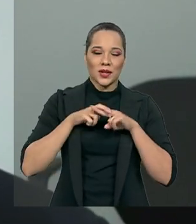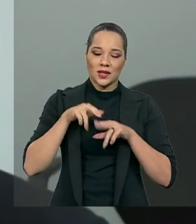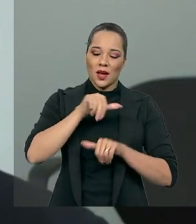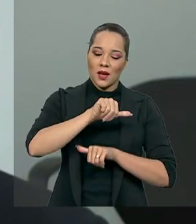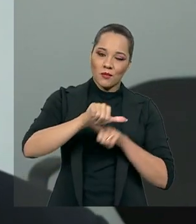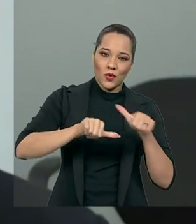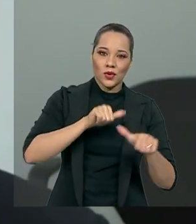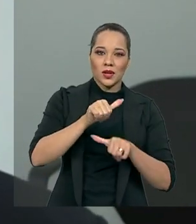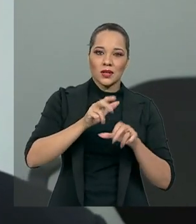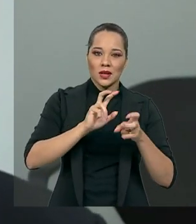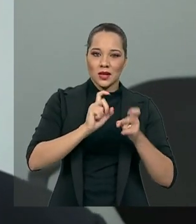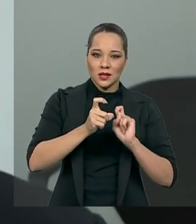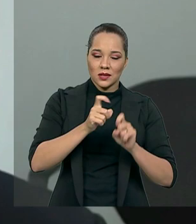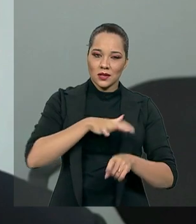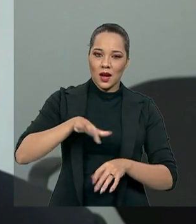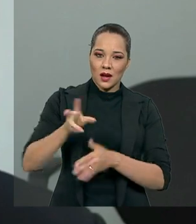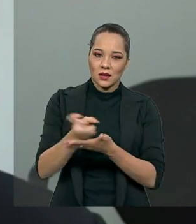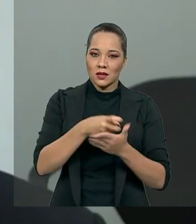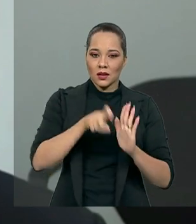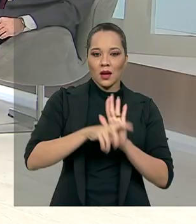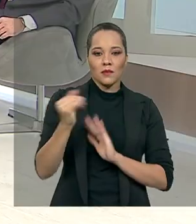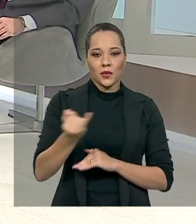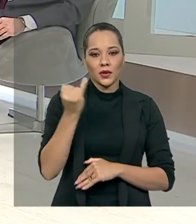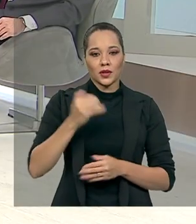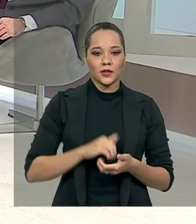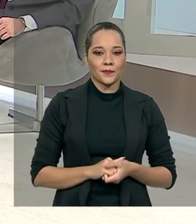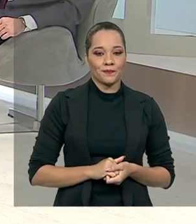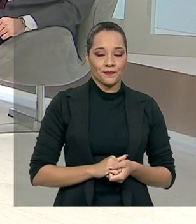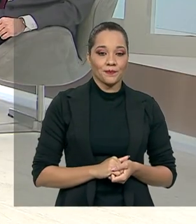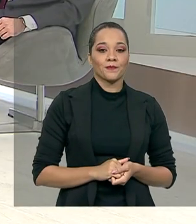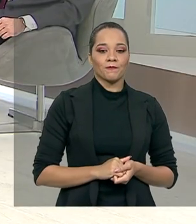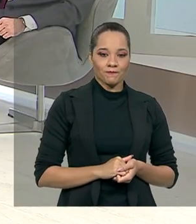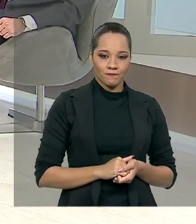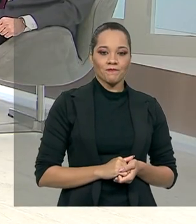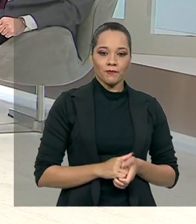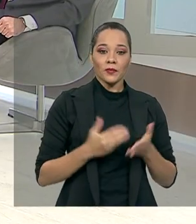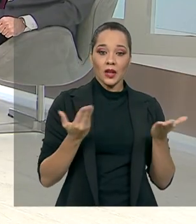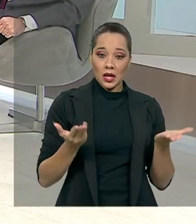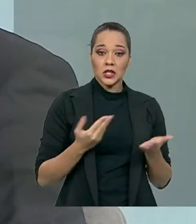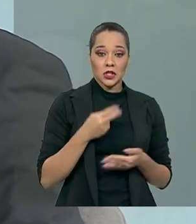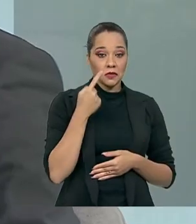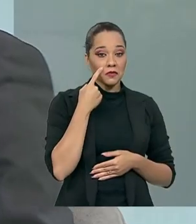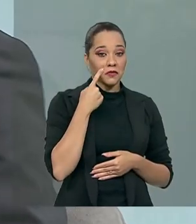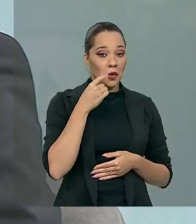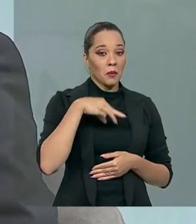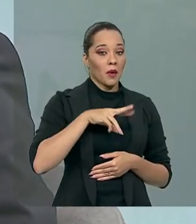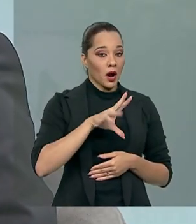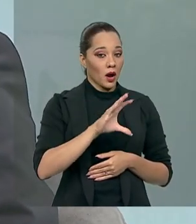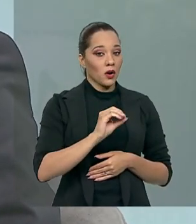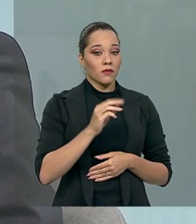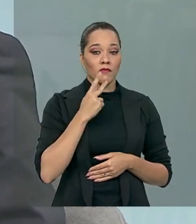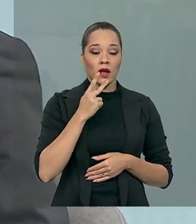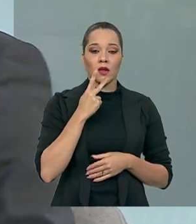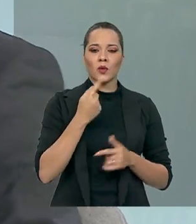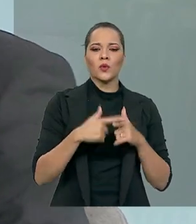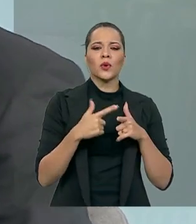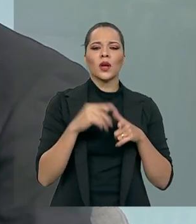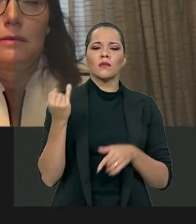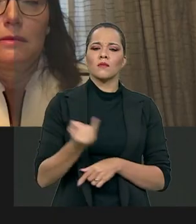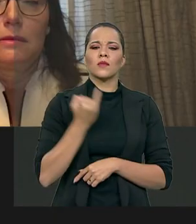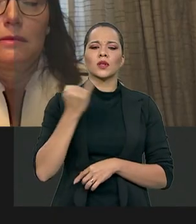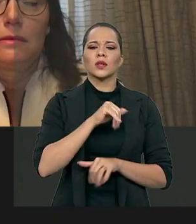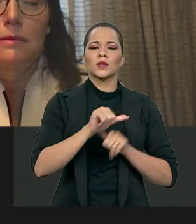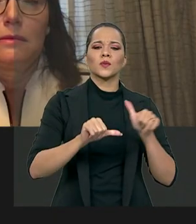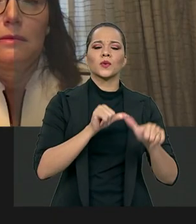importante. Professora, vamos falar com a professora agora, né, Paulo? A gente ouviu o Mário, da CNI, com as suas posições a respeito do porquê é importante